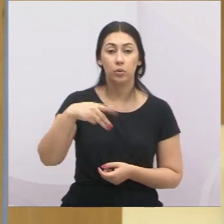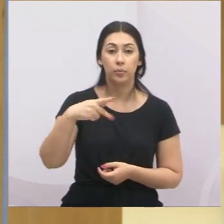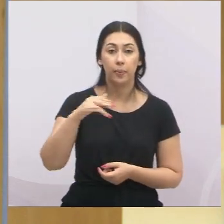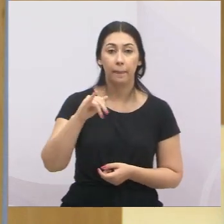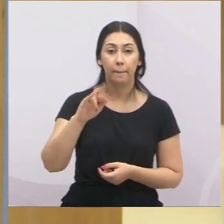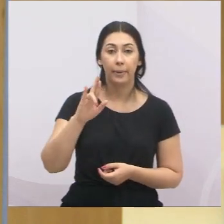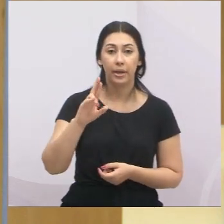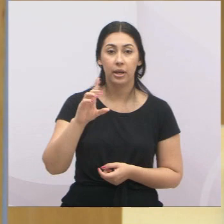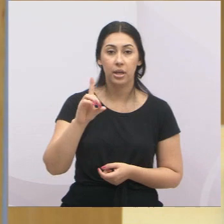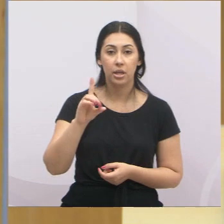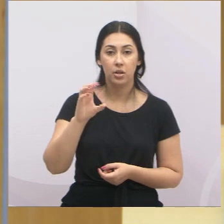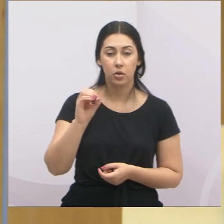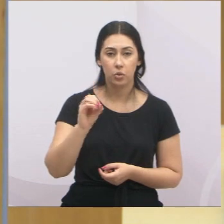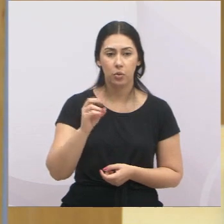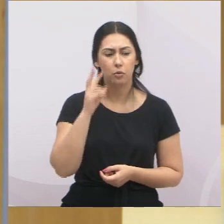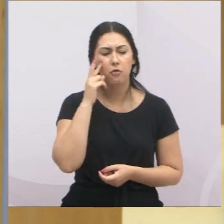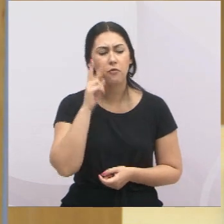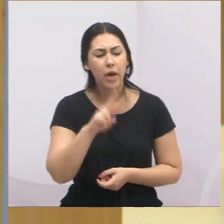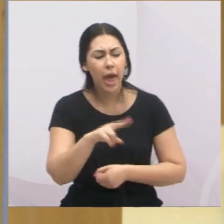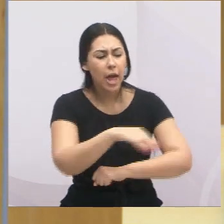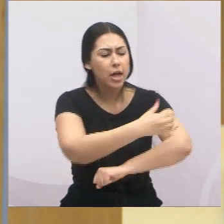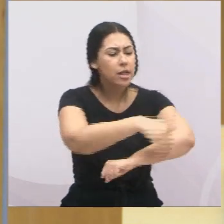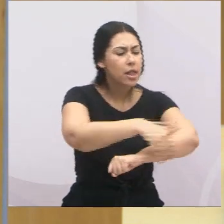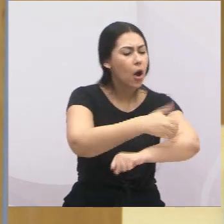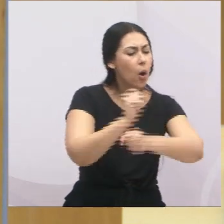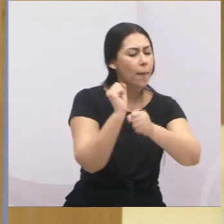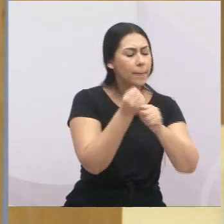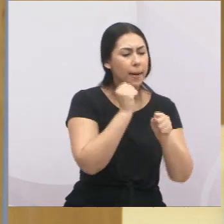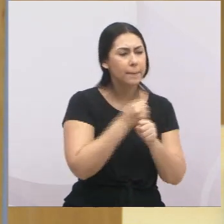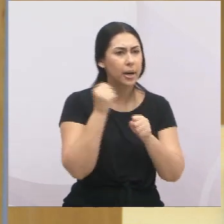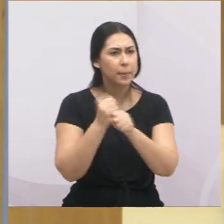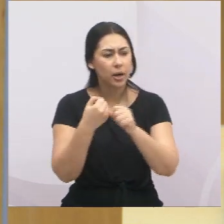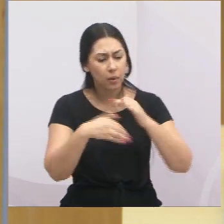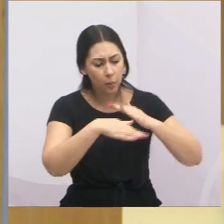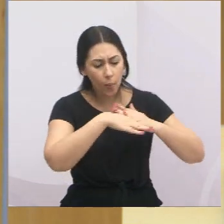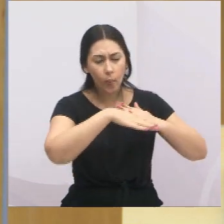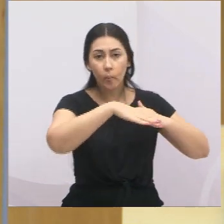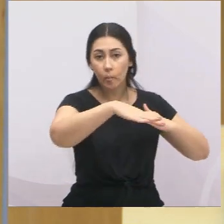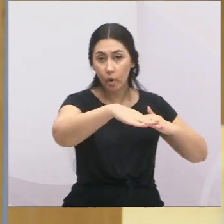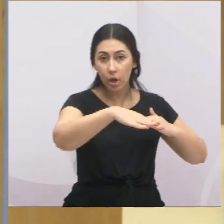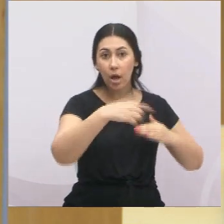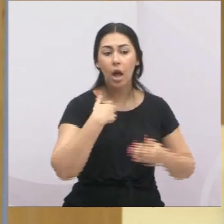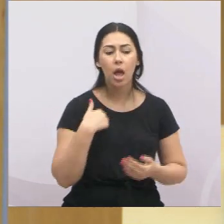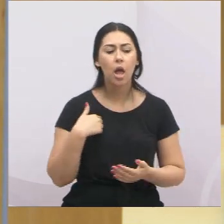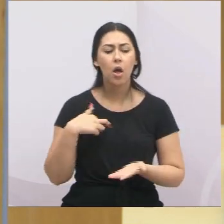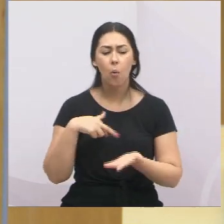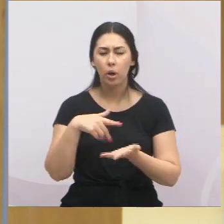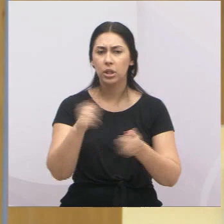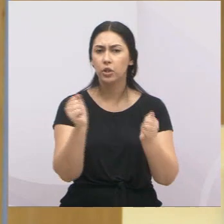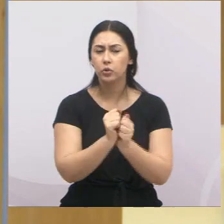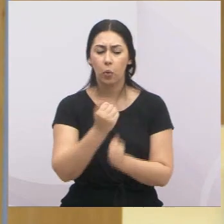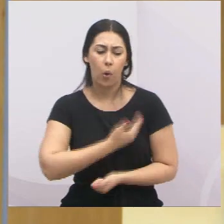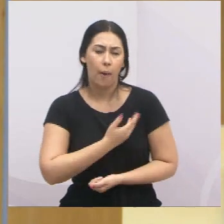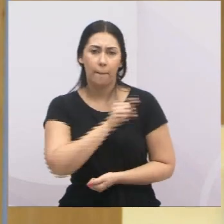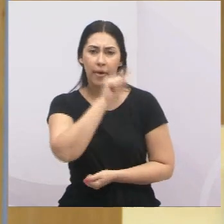fiscalizando as obras de asfalto ali na Rua Sergipe, vai começar também, Aderbal, na Rua São Paulo. Andei lá com o meu amigo Zé,